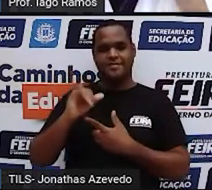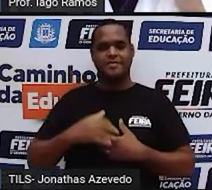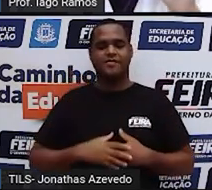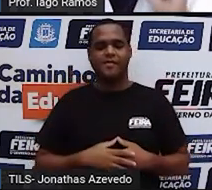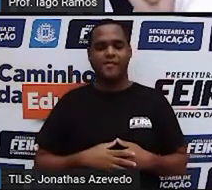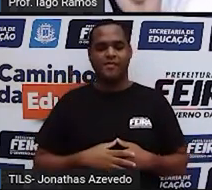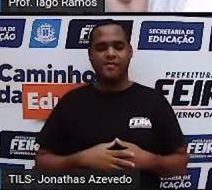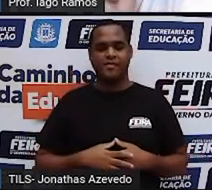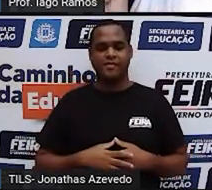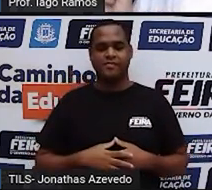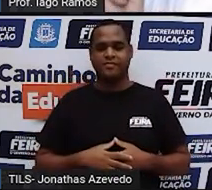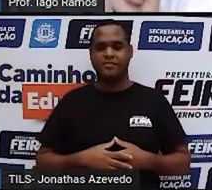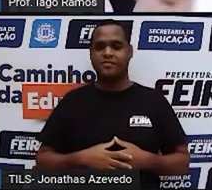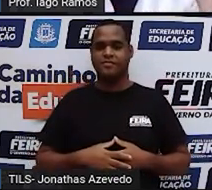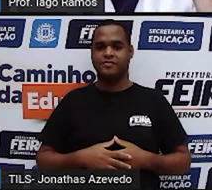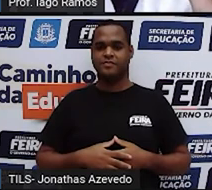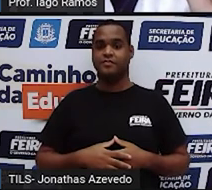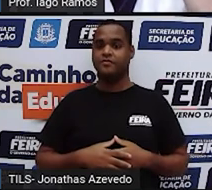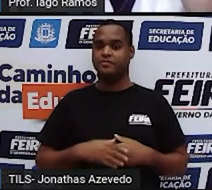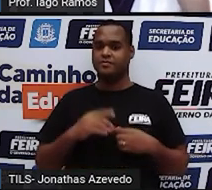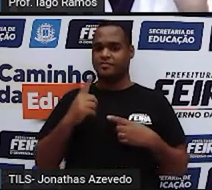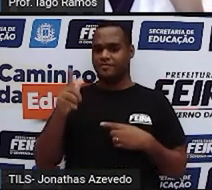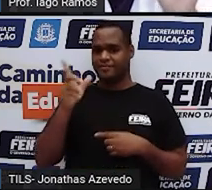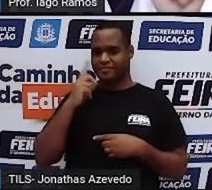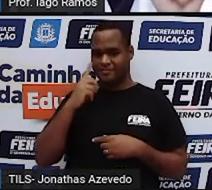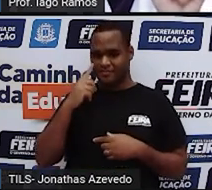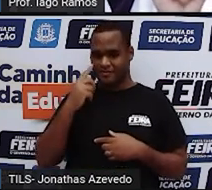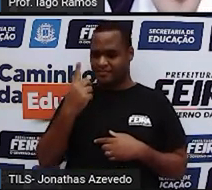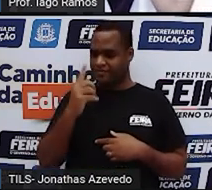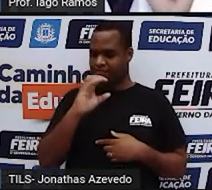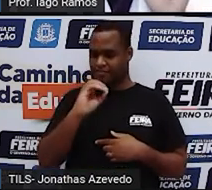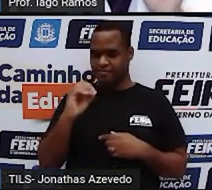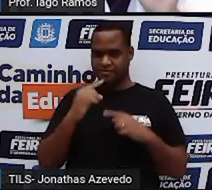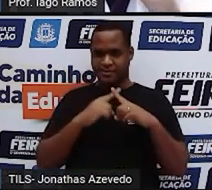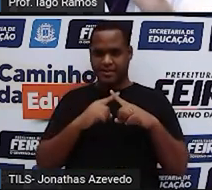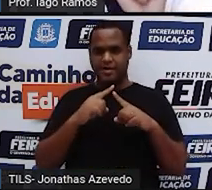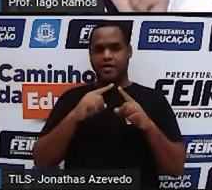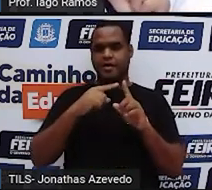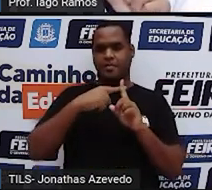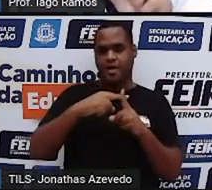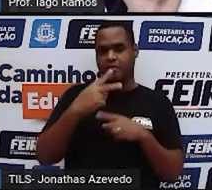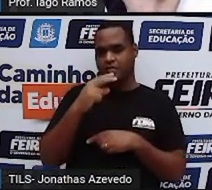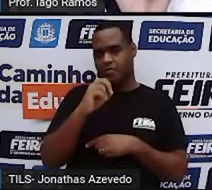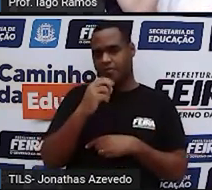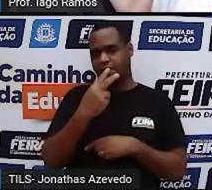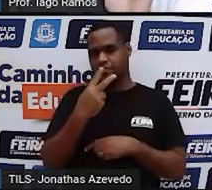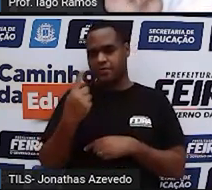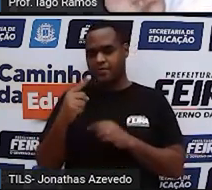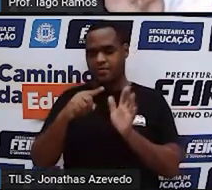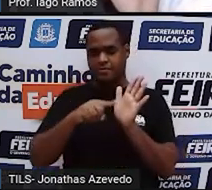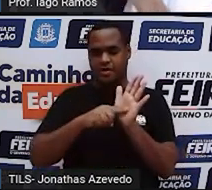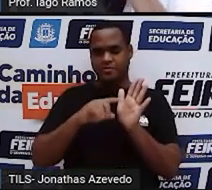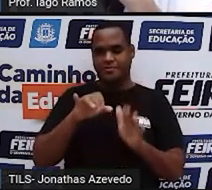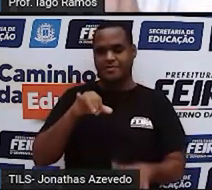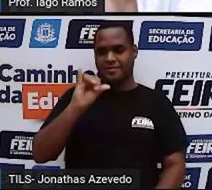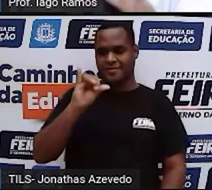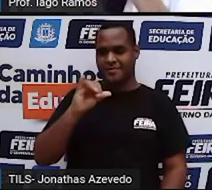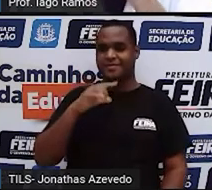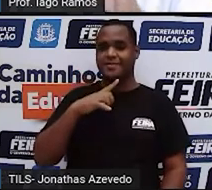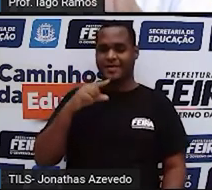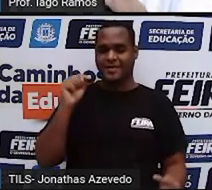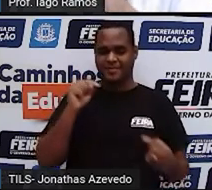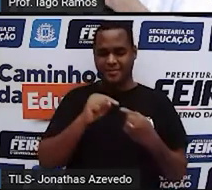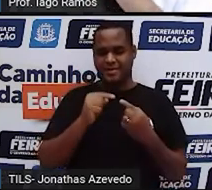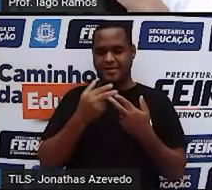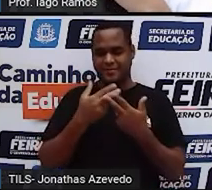Prontinho. Aquela última expressão 100x mais 2021 menos y faz